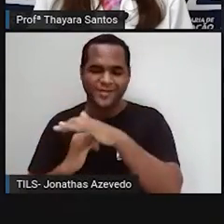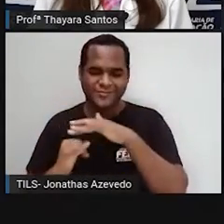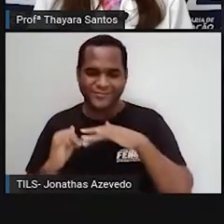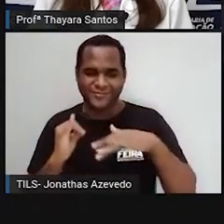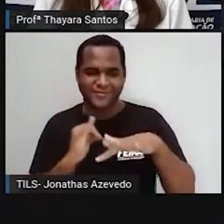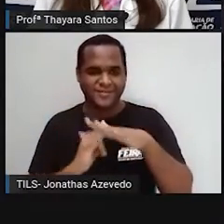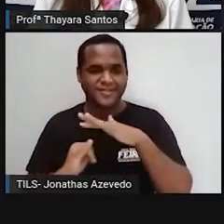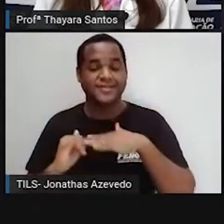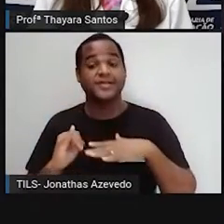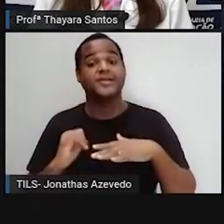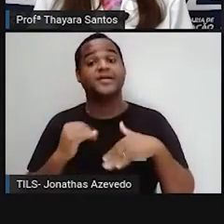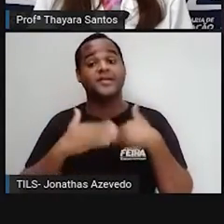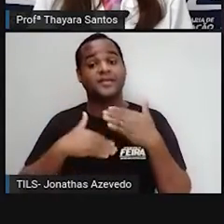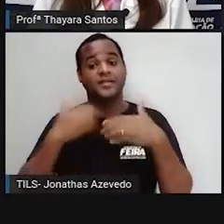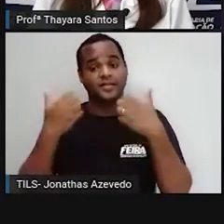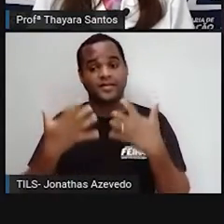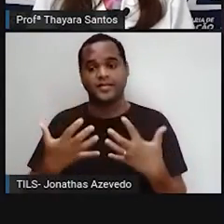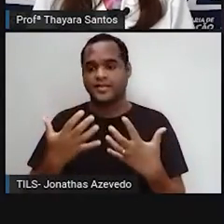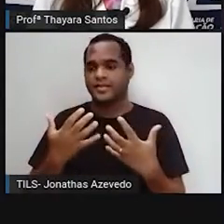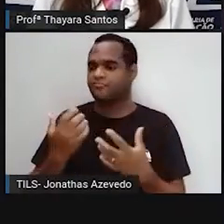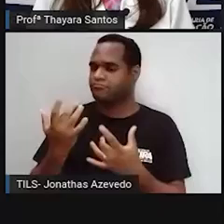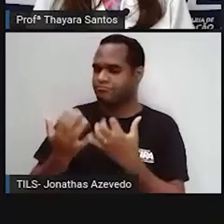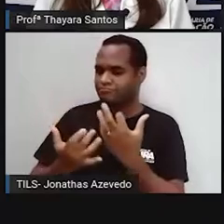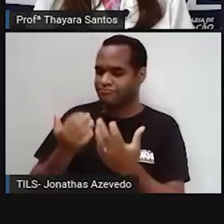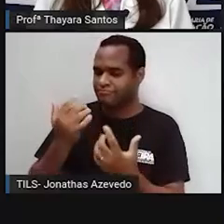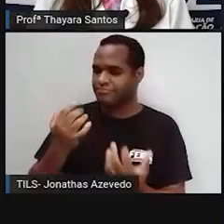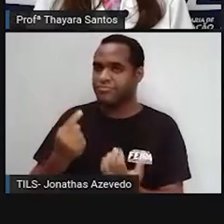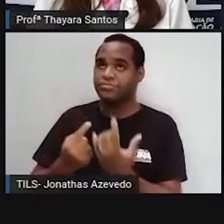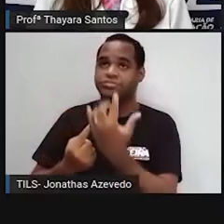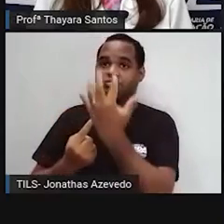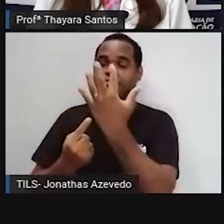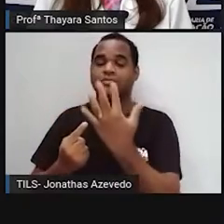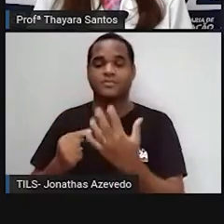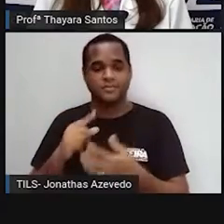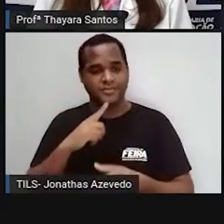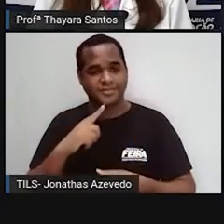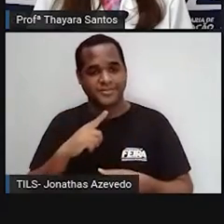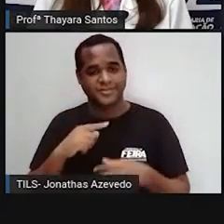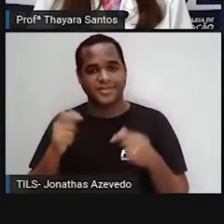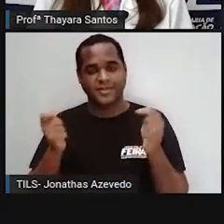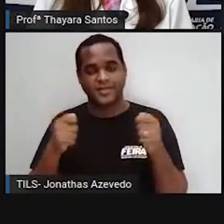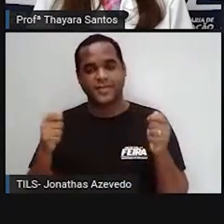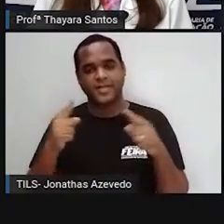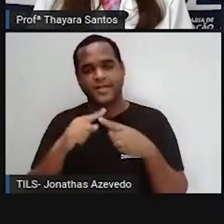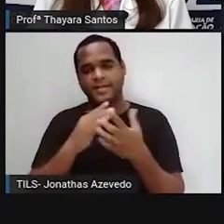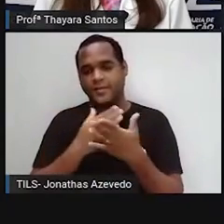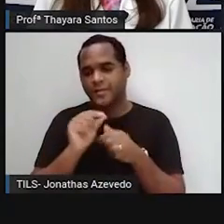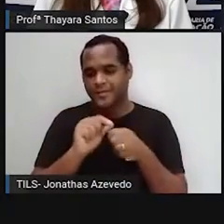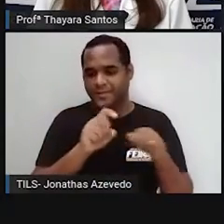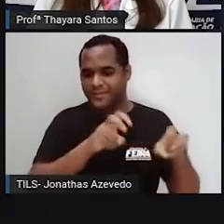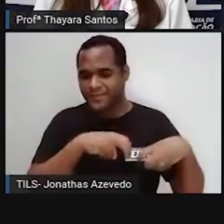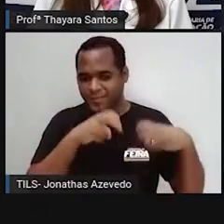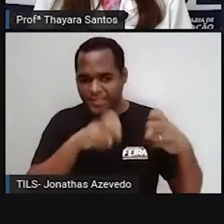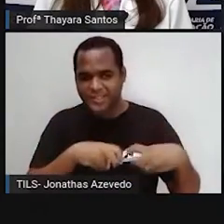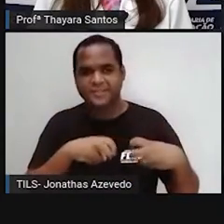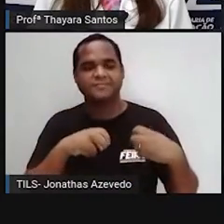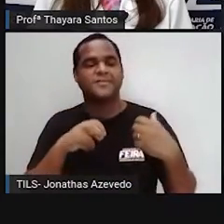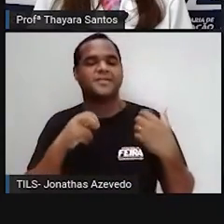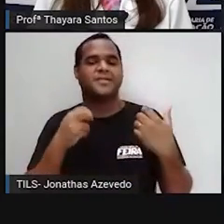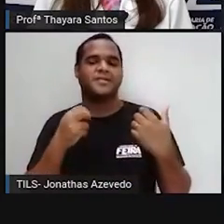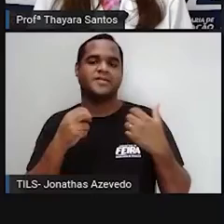da queima de combustíveis para o transporte, da produção agrícola e da